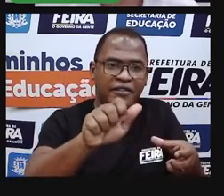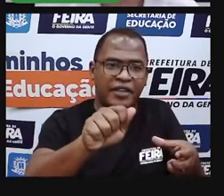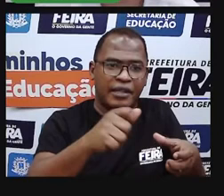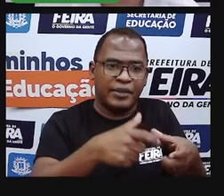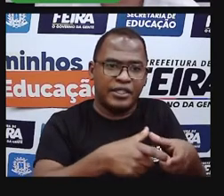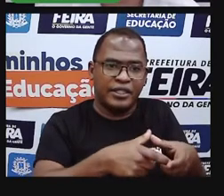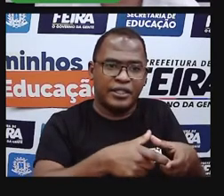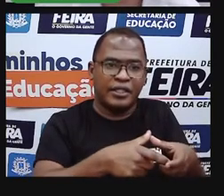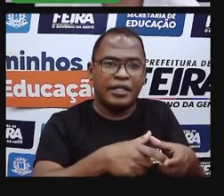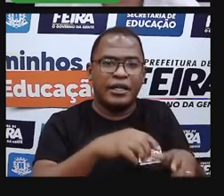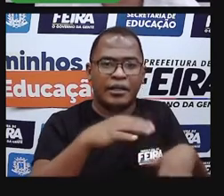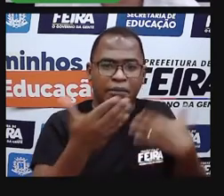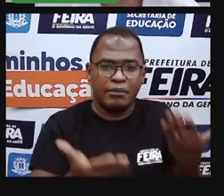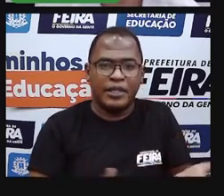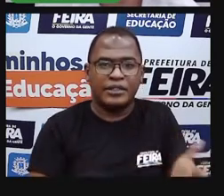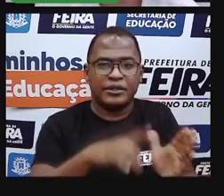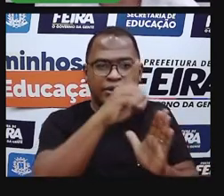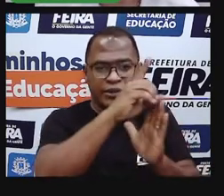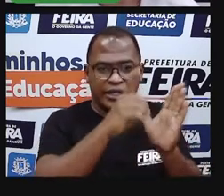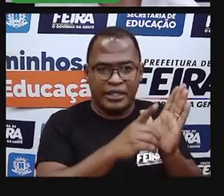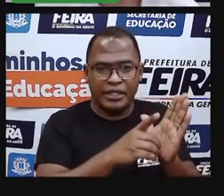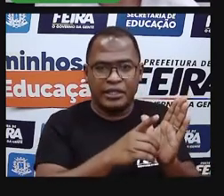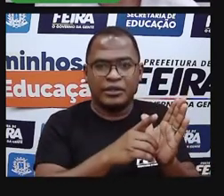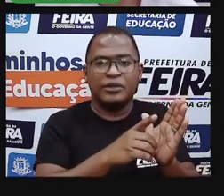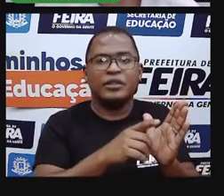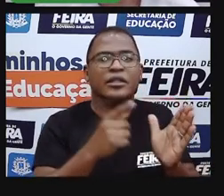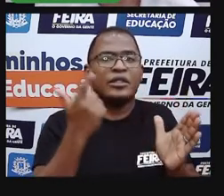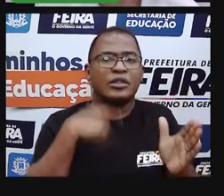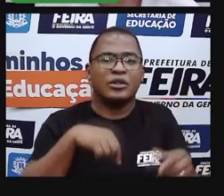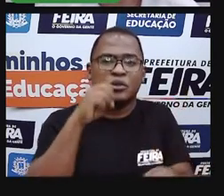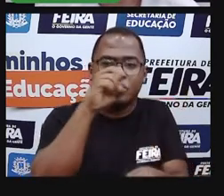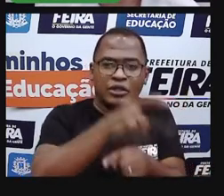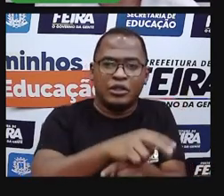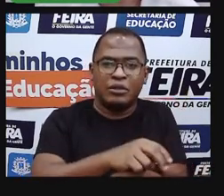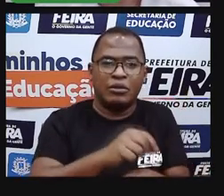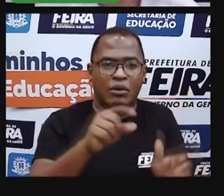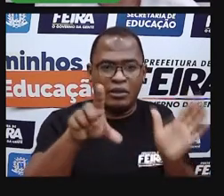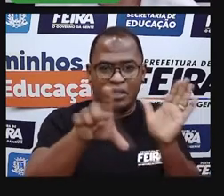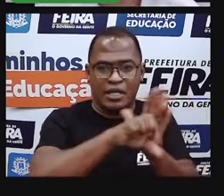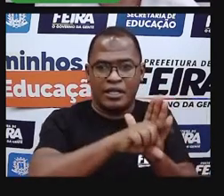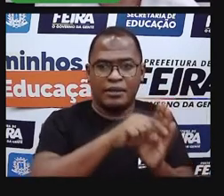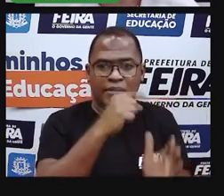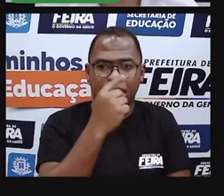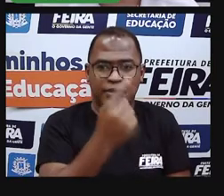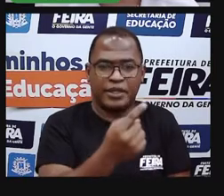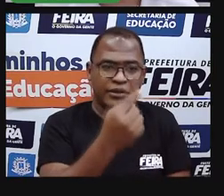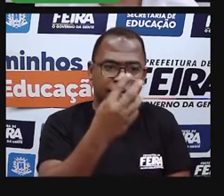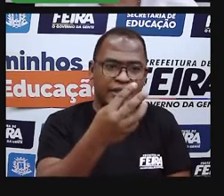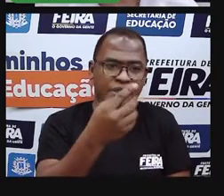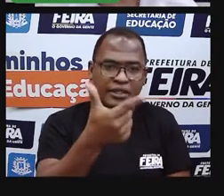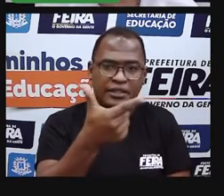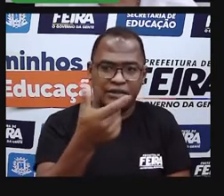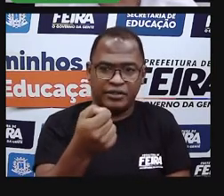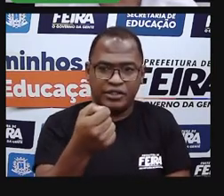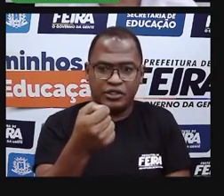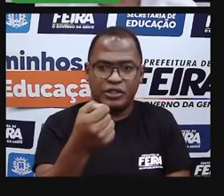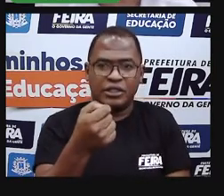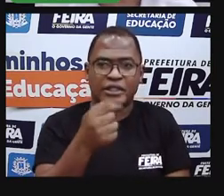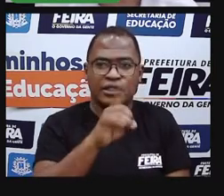18 de setembro do mesmo ano, e que a lei providencial 1320, de 16 de julho de